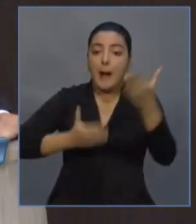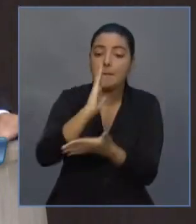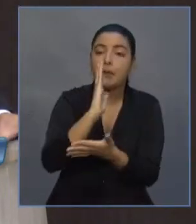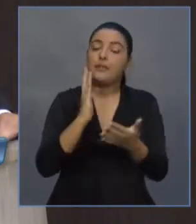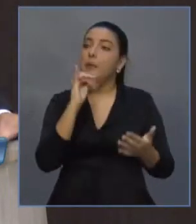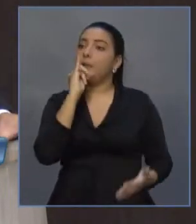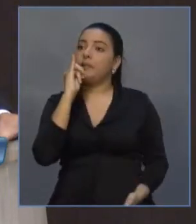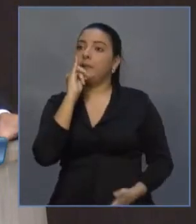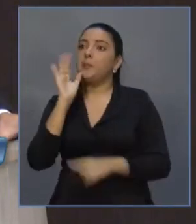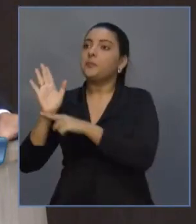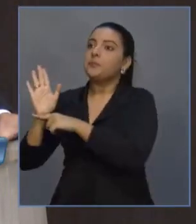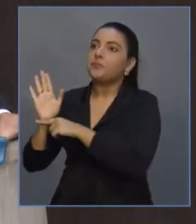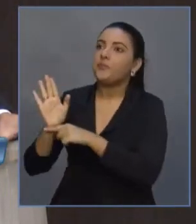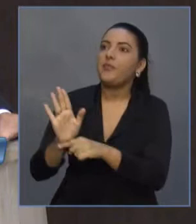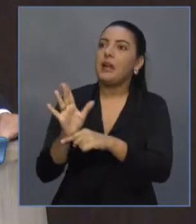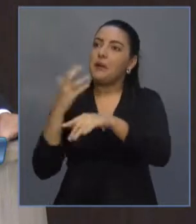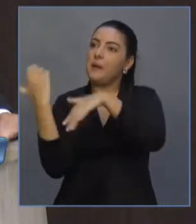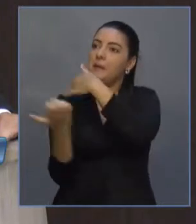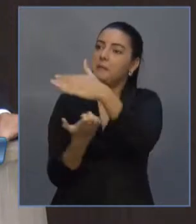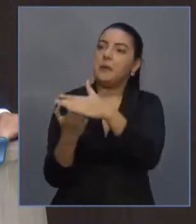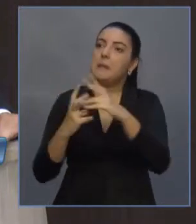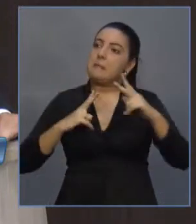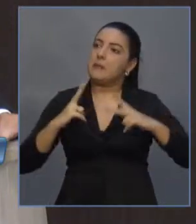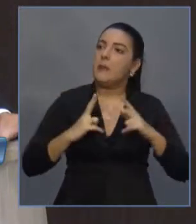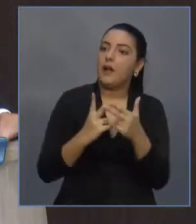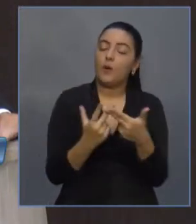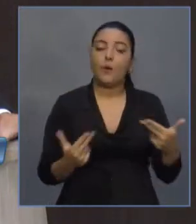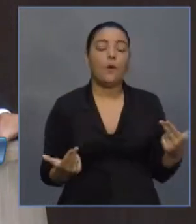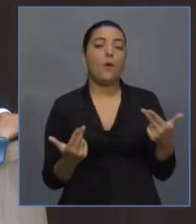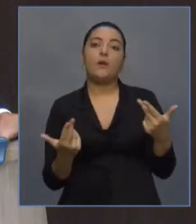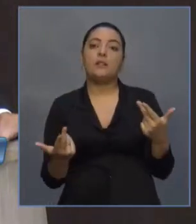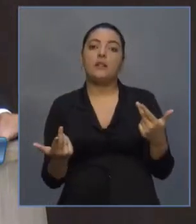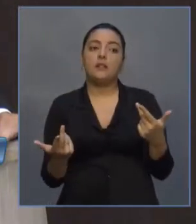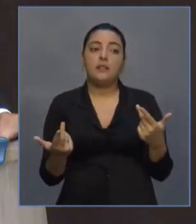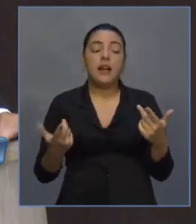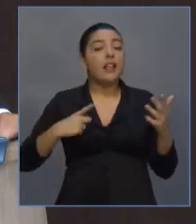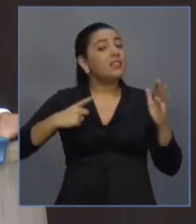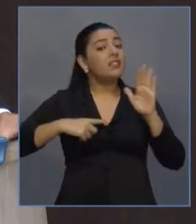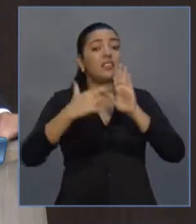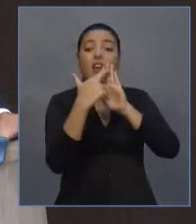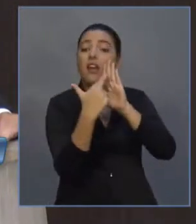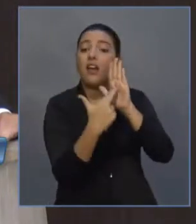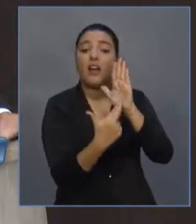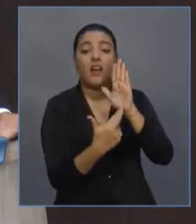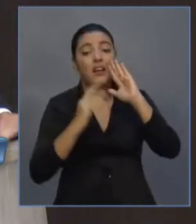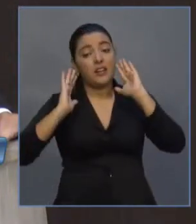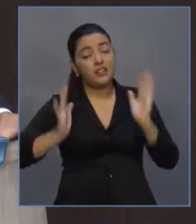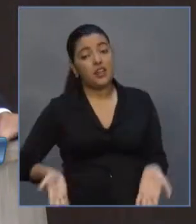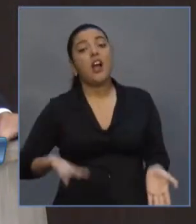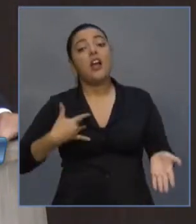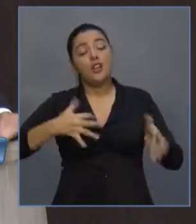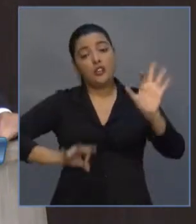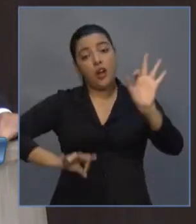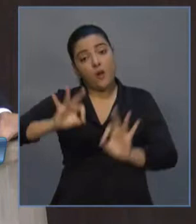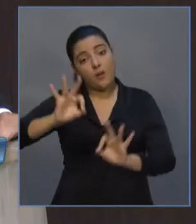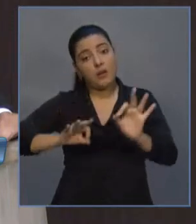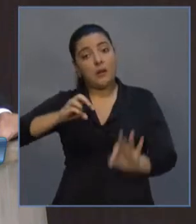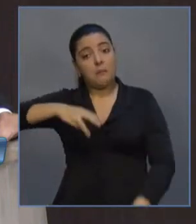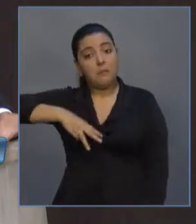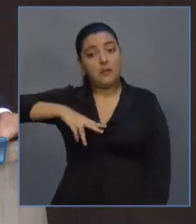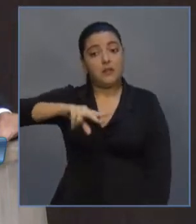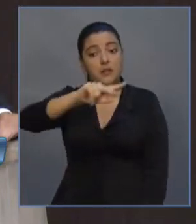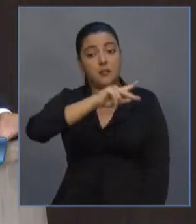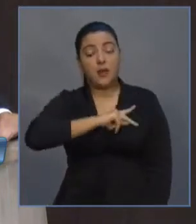É uma ilegalidade e eu já preparei a representação ao Ministério Público